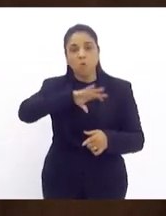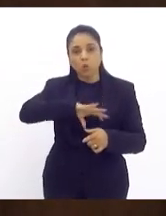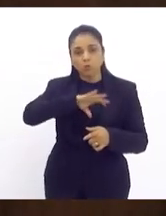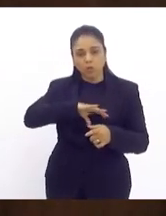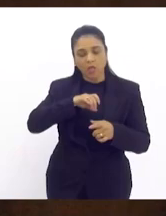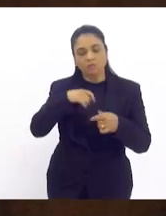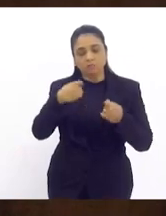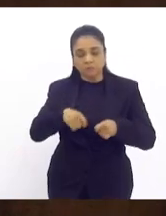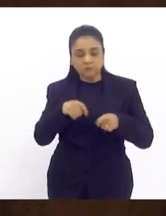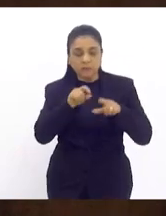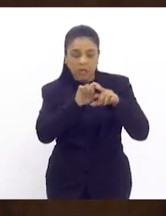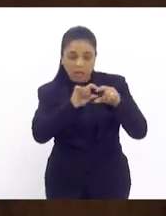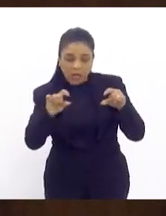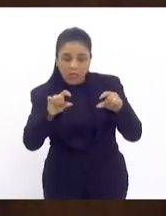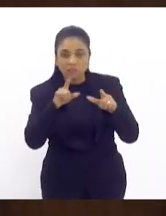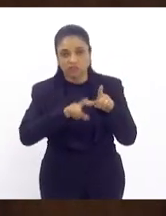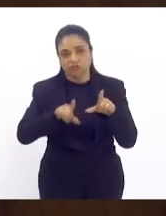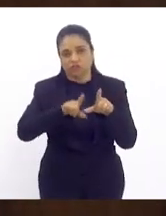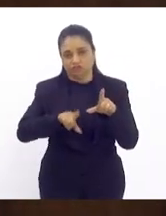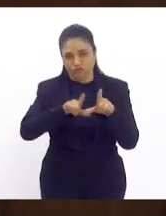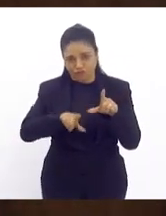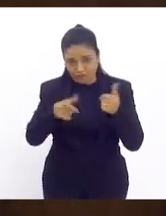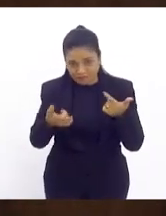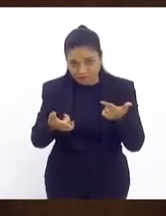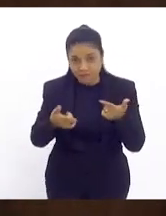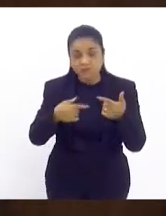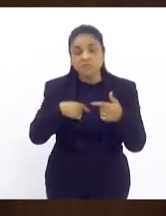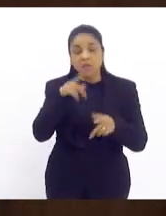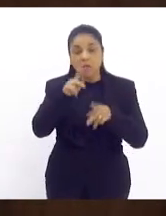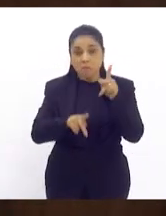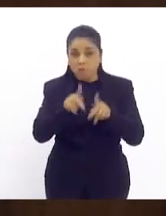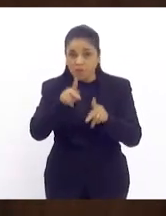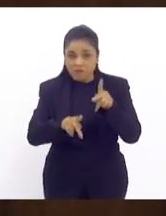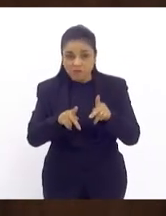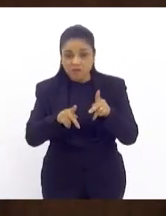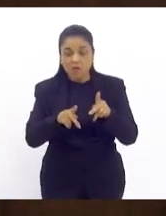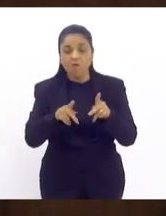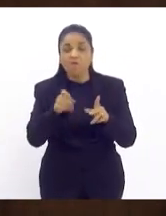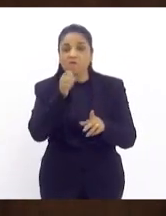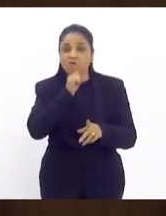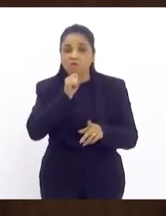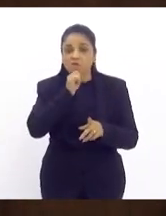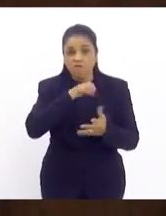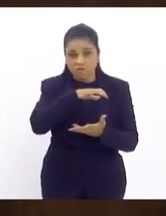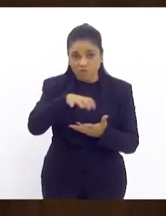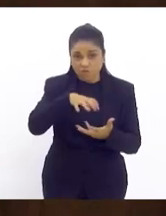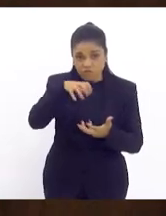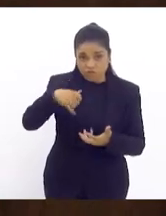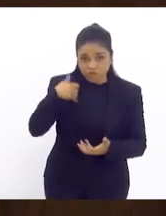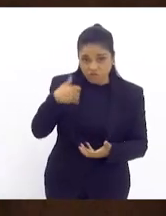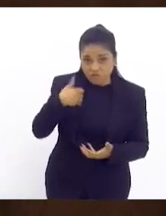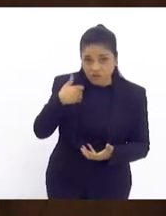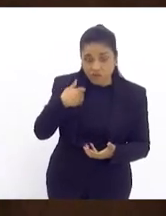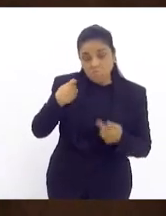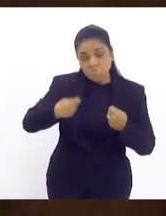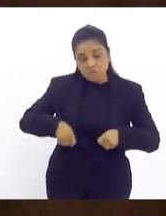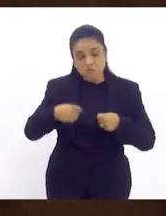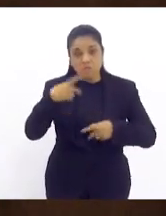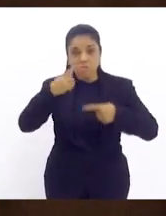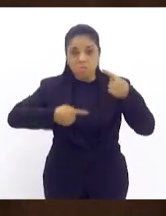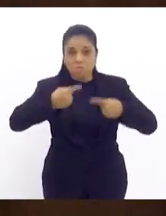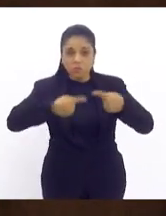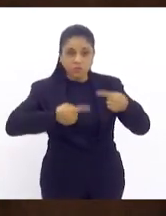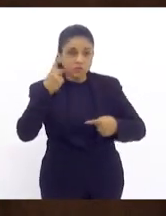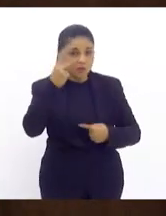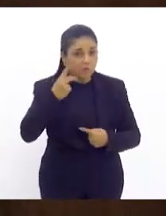legenda então ainda se você leva em consideração que a população está envelhecendo faz-se necessário políticas públicas obviamente